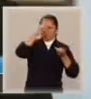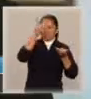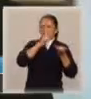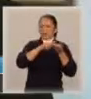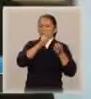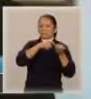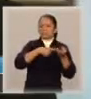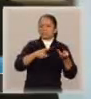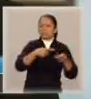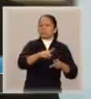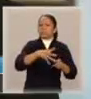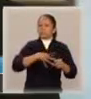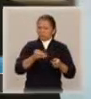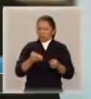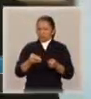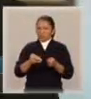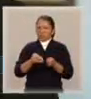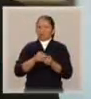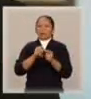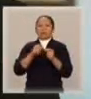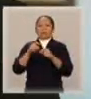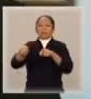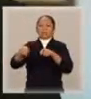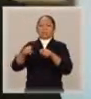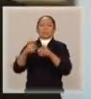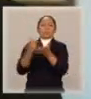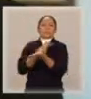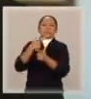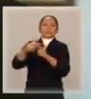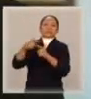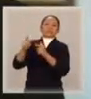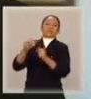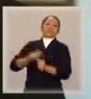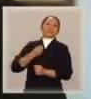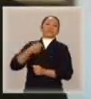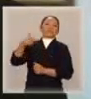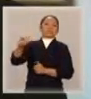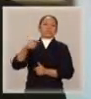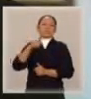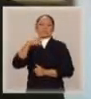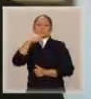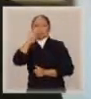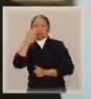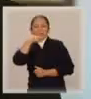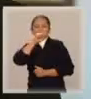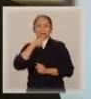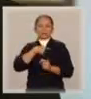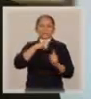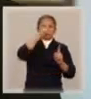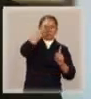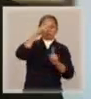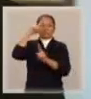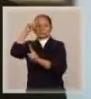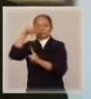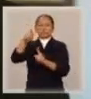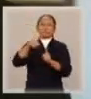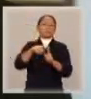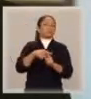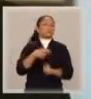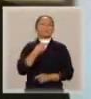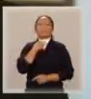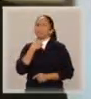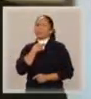mentem para os seus filhos sobre o outro e que os impede de conviver, estão prejudicando